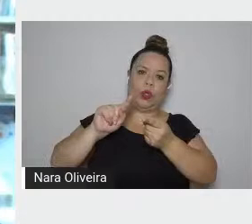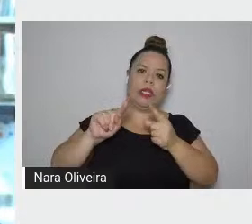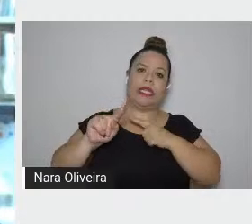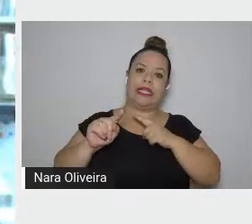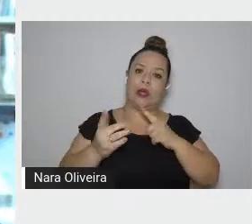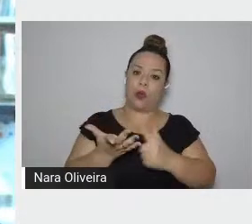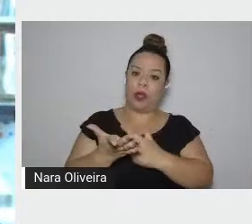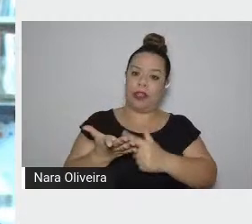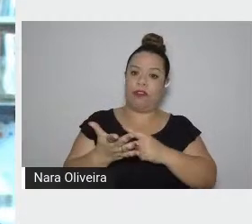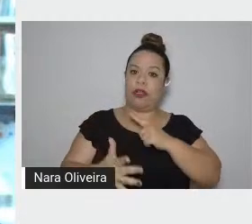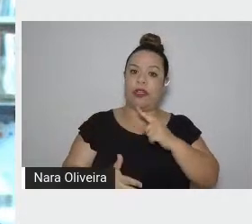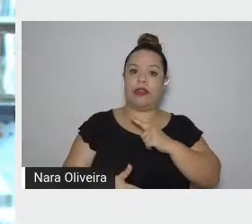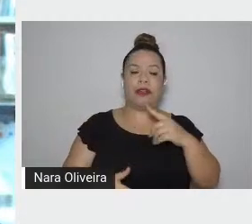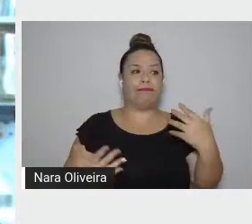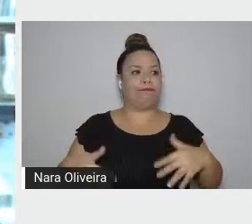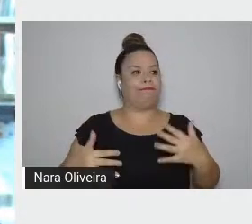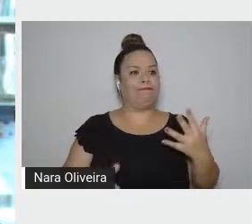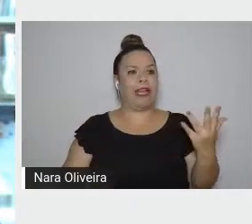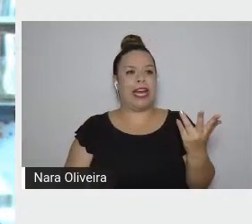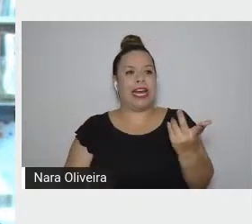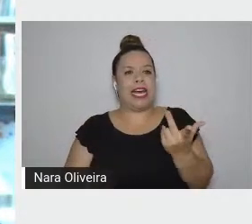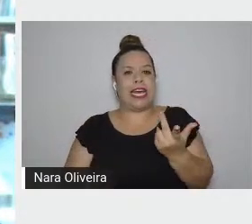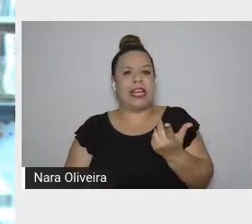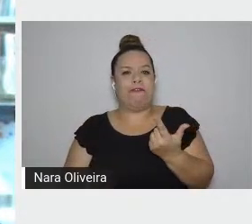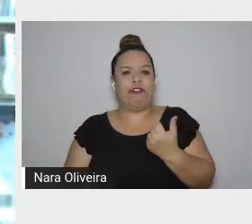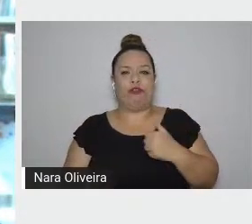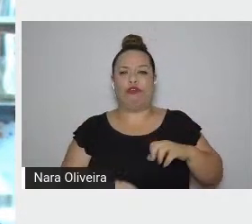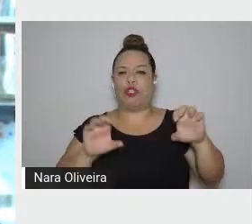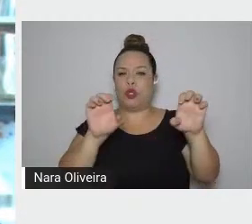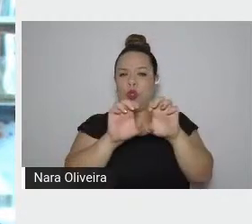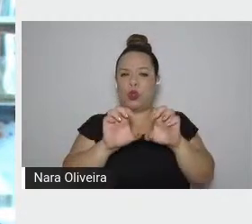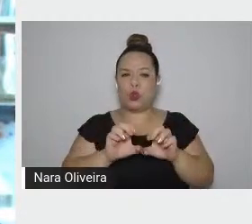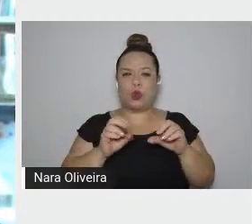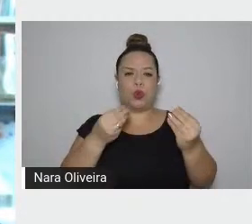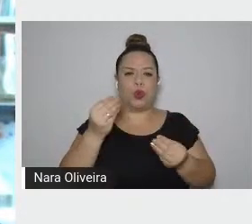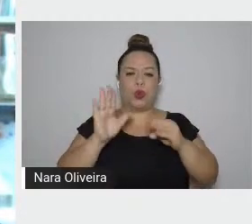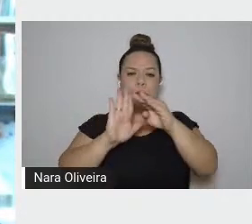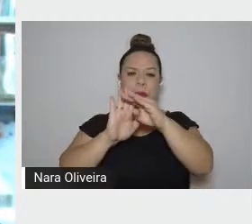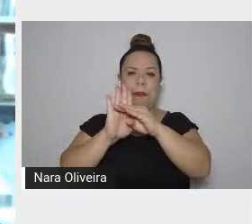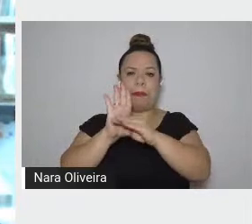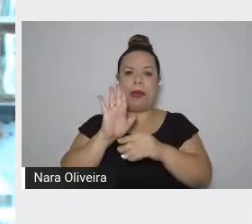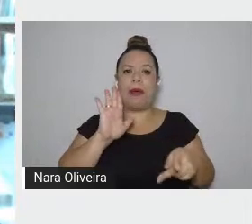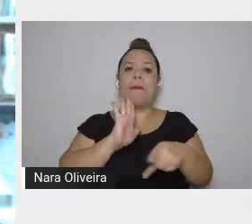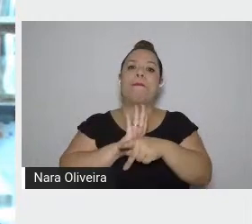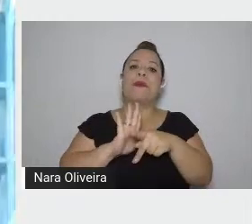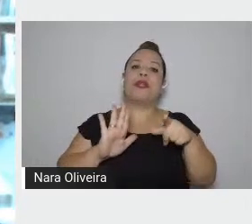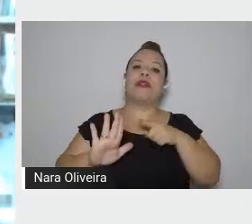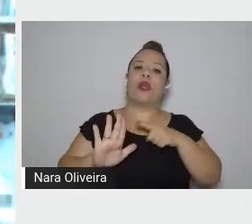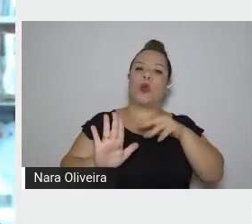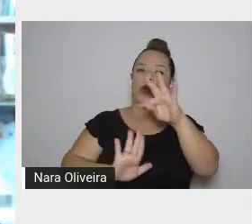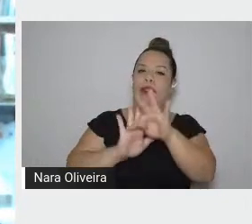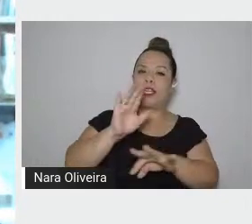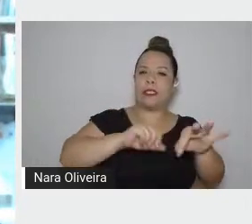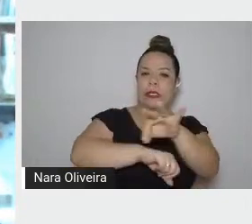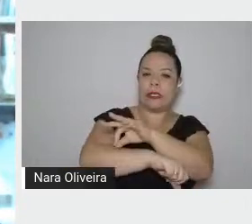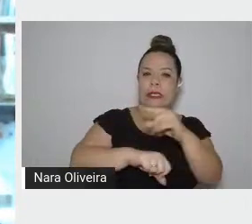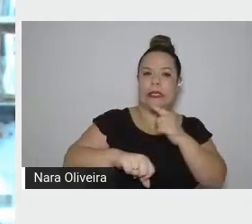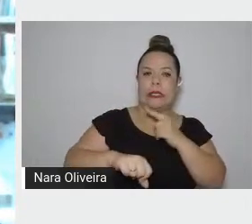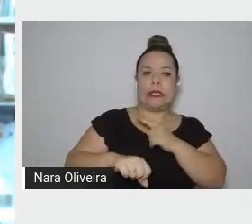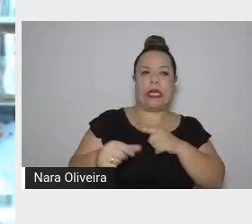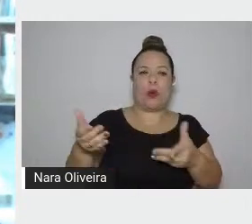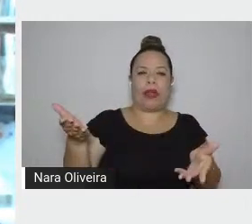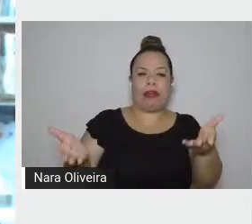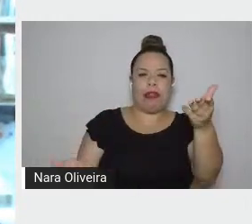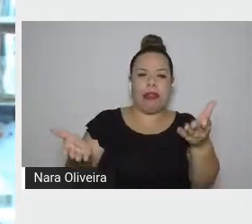admirável rigor estrutural porque a arquitetura do texto tem uma solidez e um equilíbrio